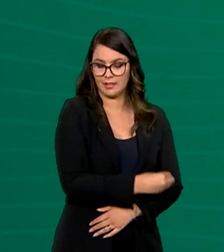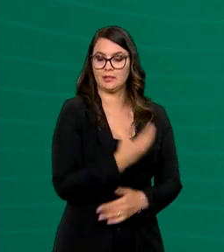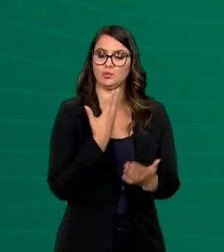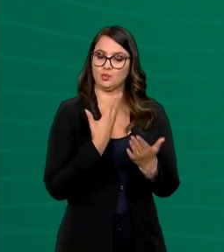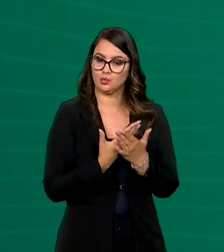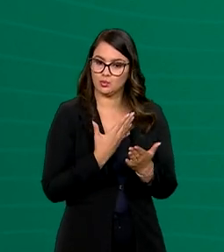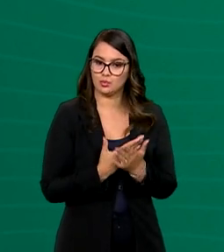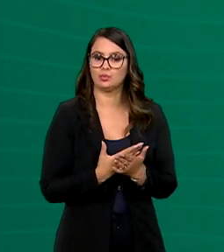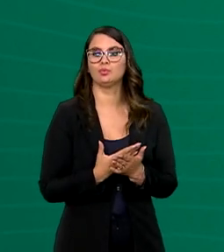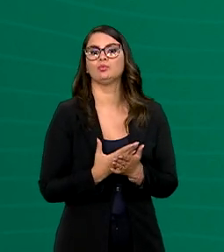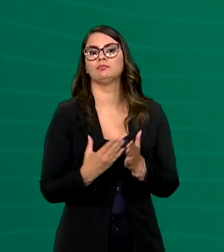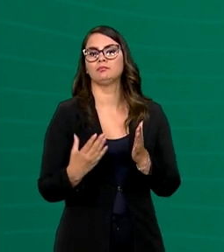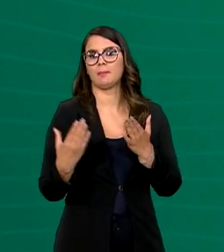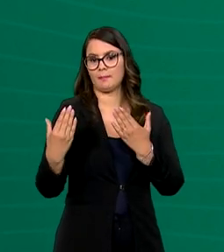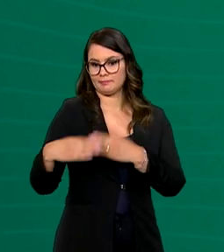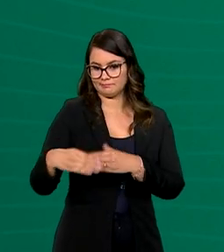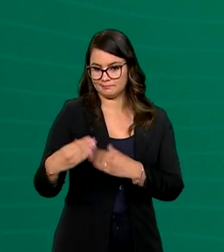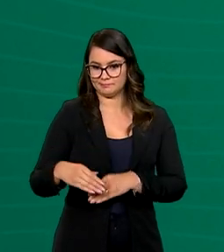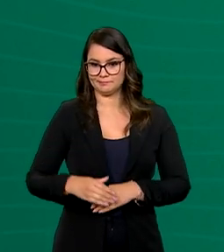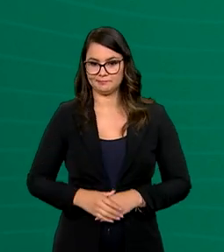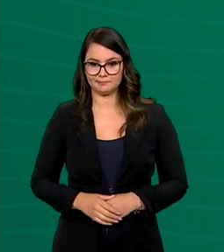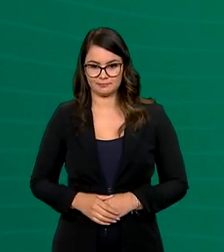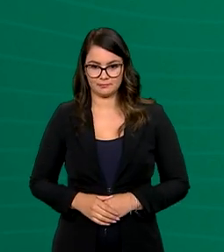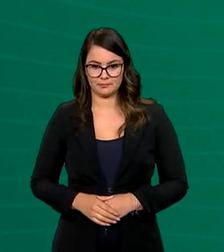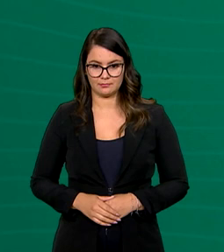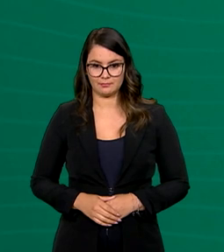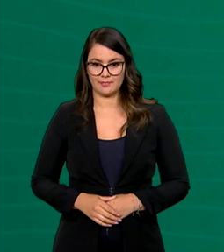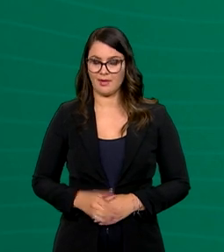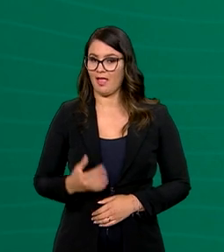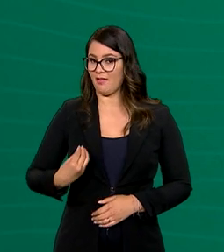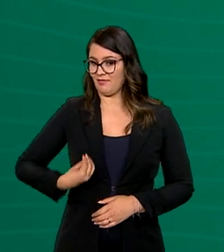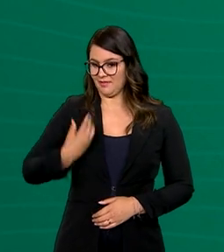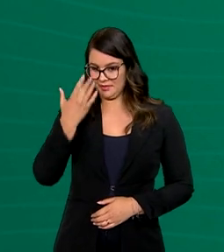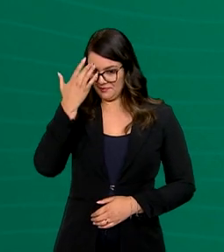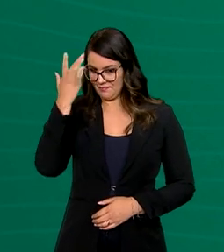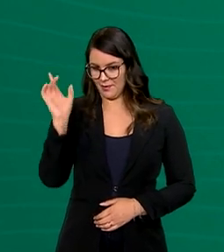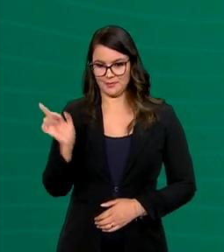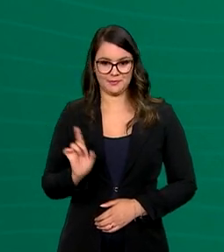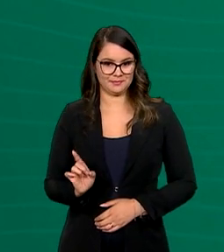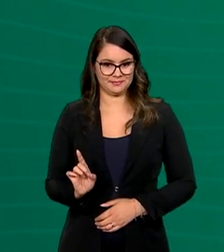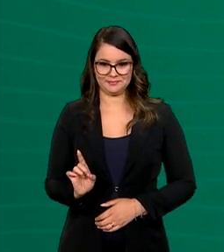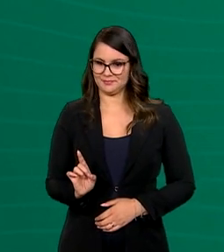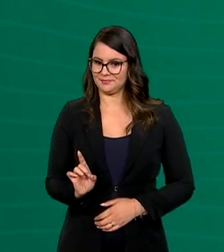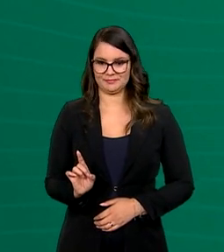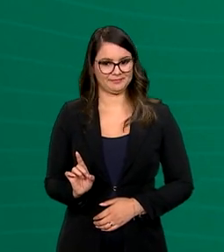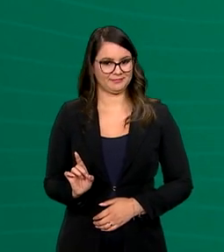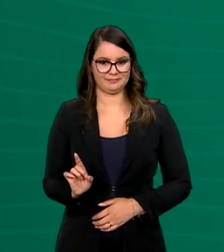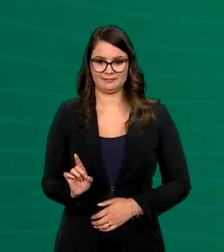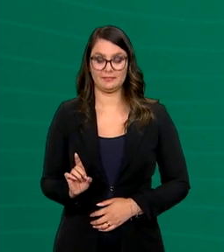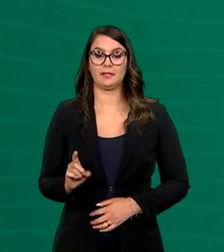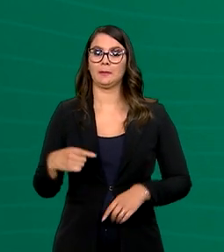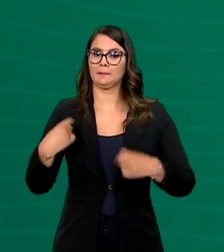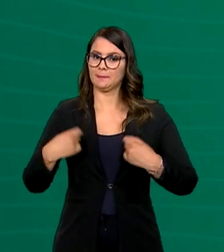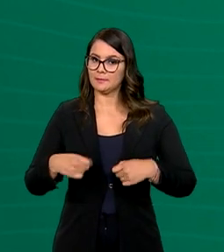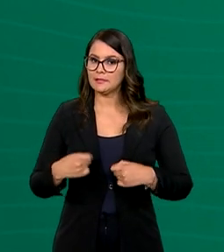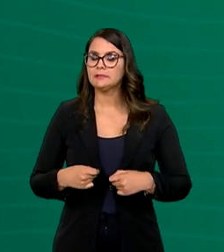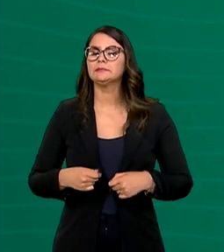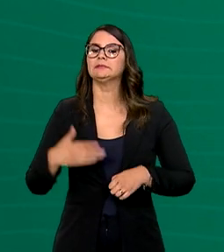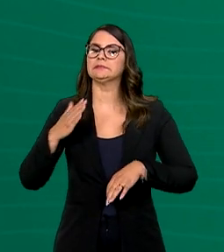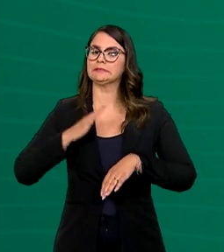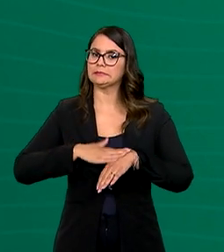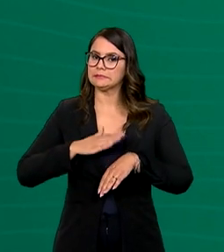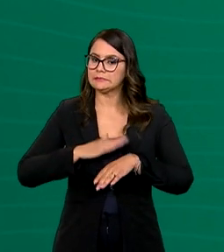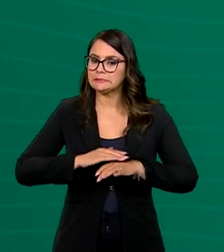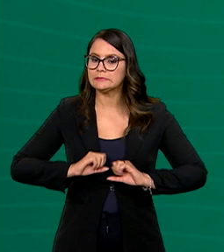estudo para concurso público. Não é uma vida muito fácil, né? Primeiro que você tem que abdicar muito